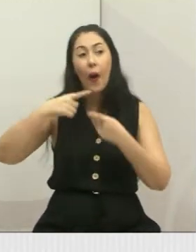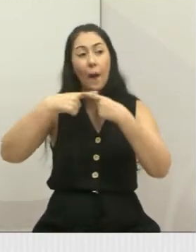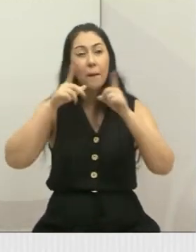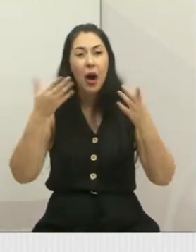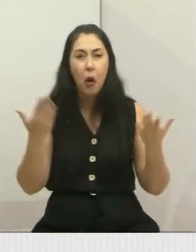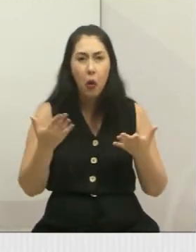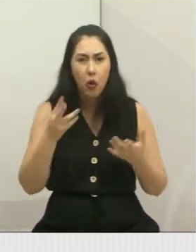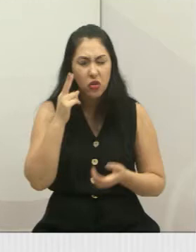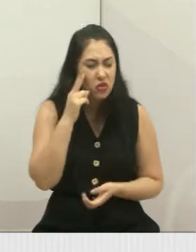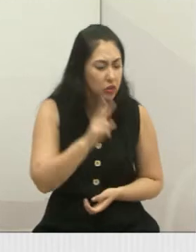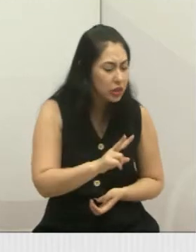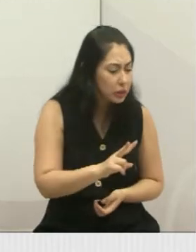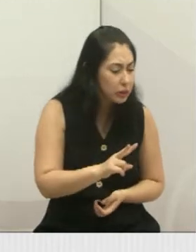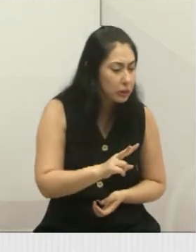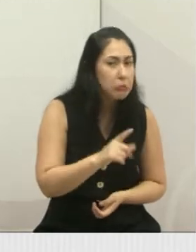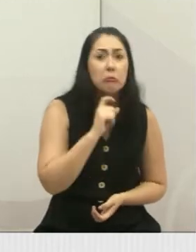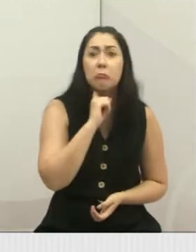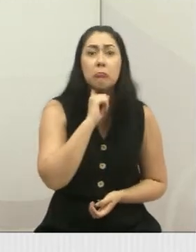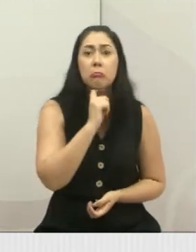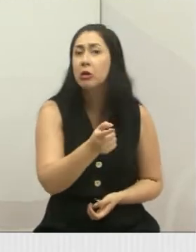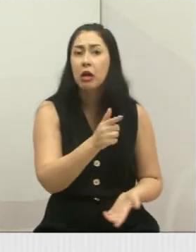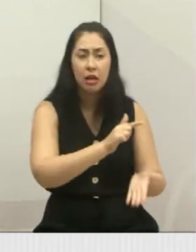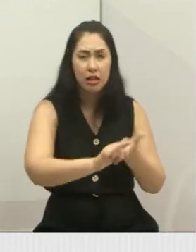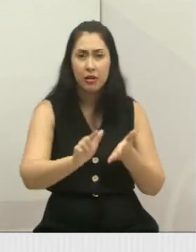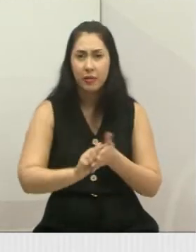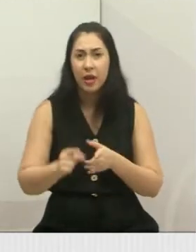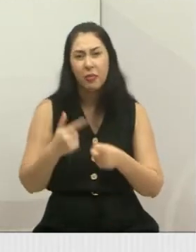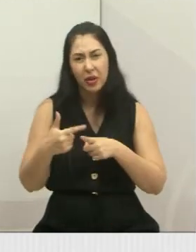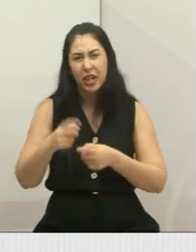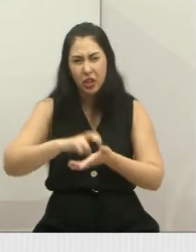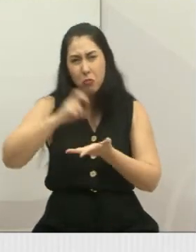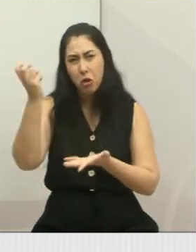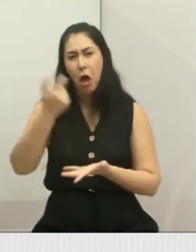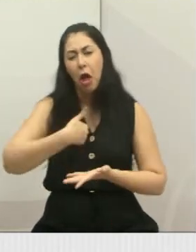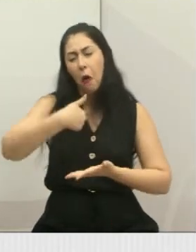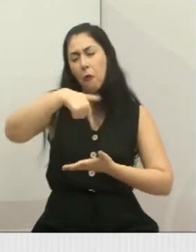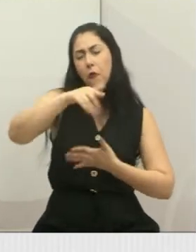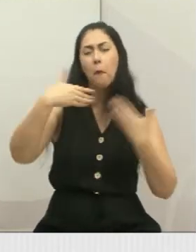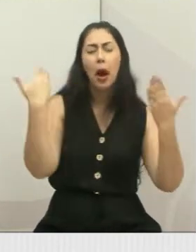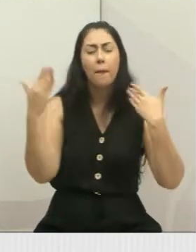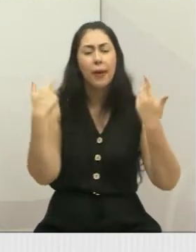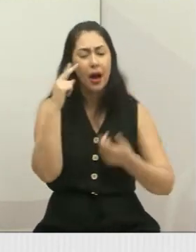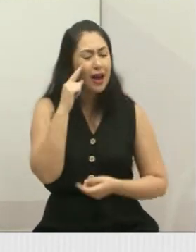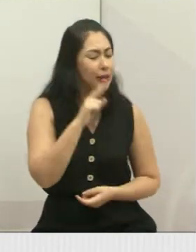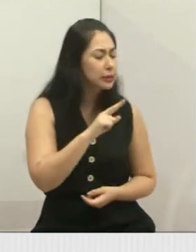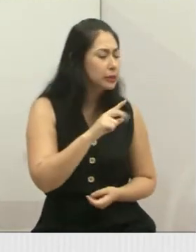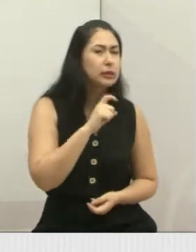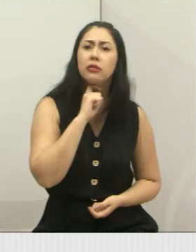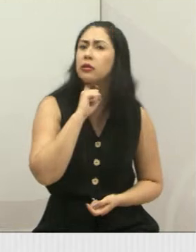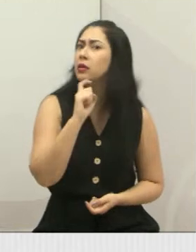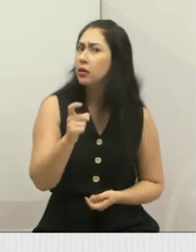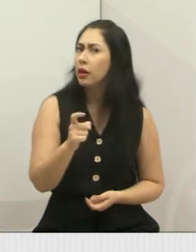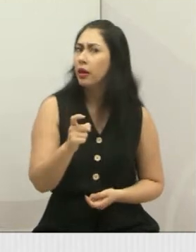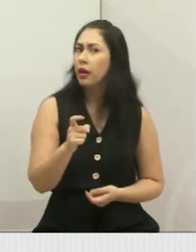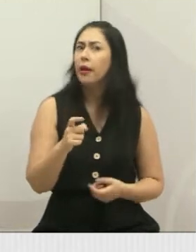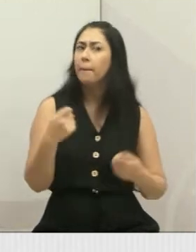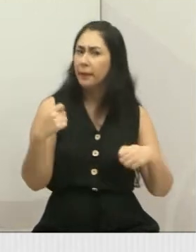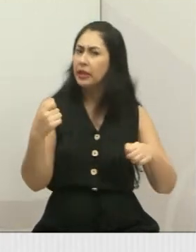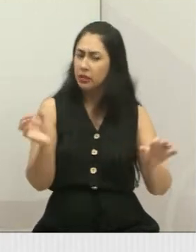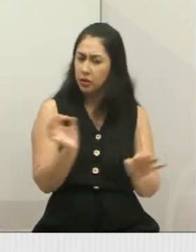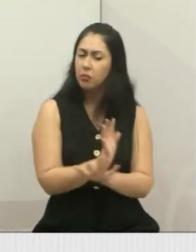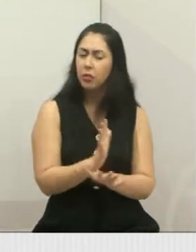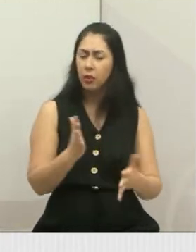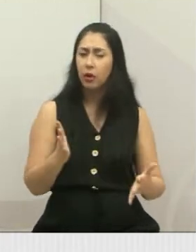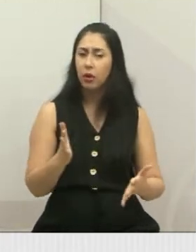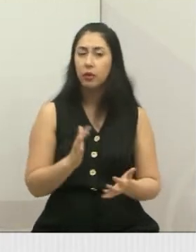estava lá na parte da manhã, que eu fui fazer uma caminhada, que eu tenho que fazer uma caminhada na parte da manhã. Não tinha, mas não sei se estão limpando ainda, mas tem que acabar de limpar.